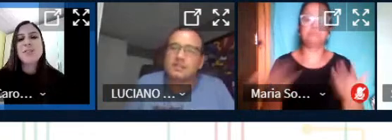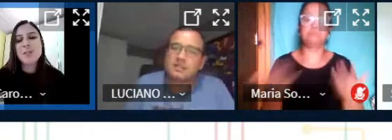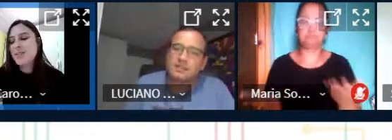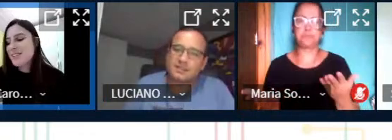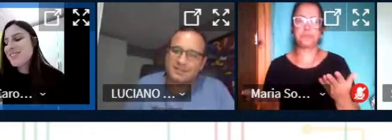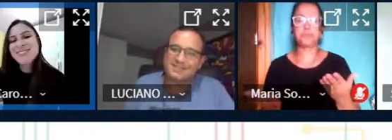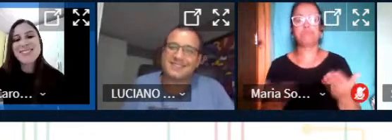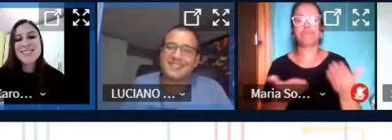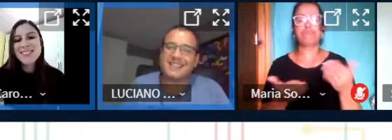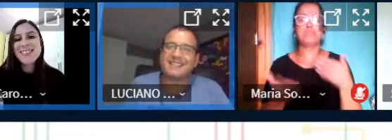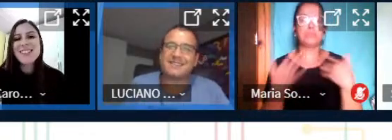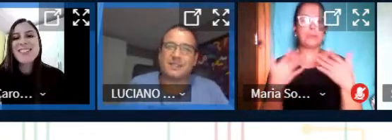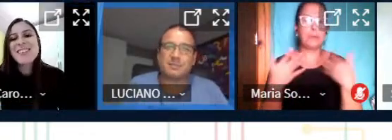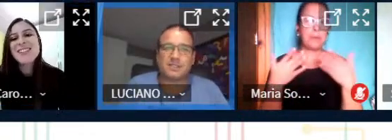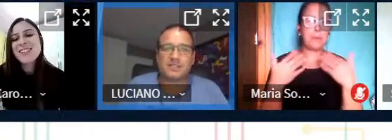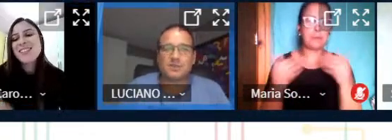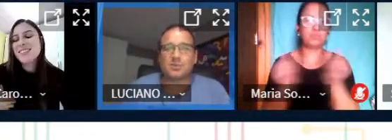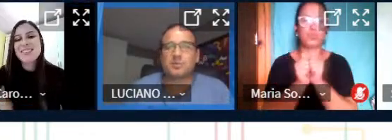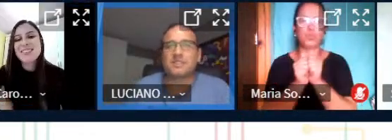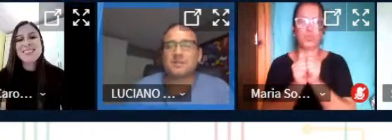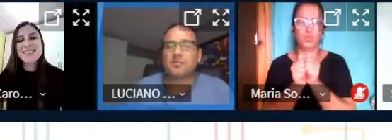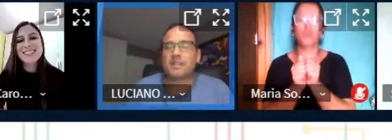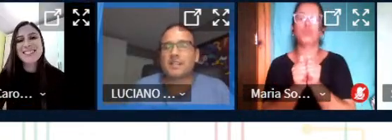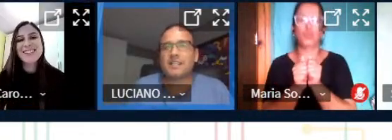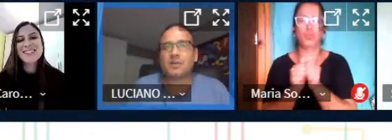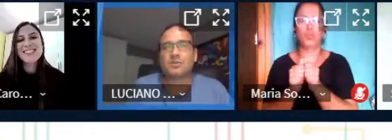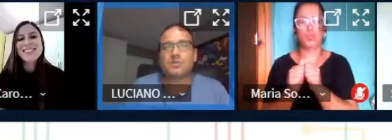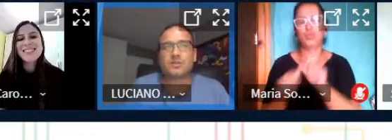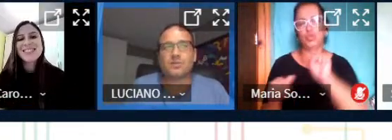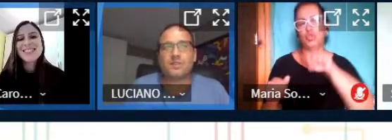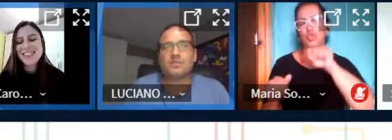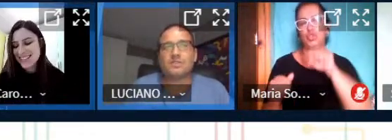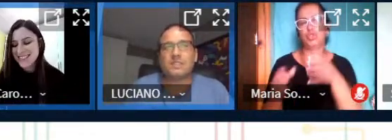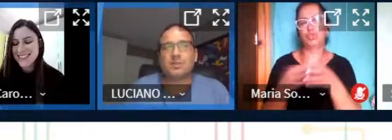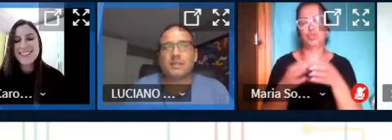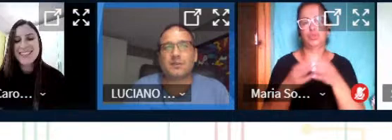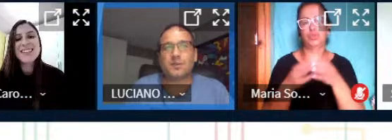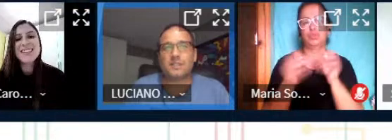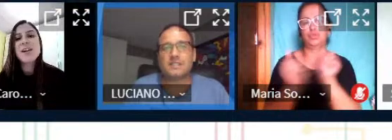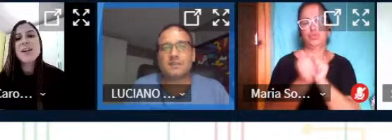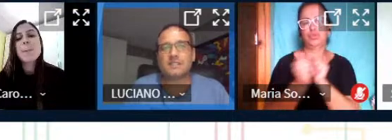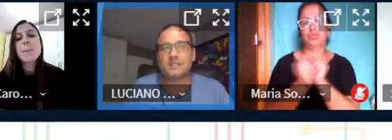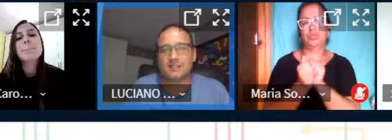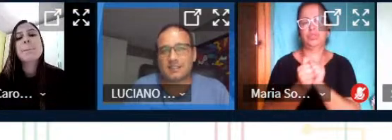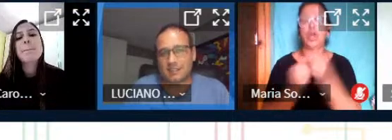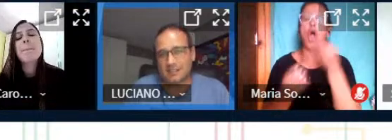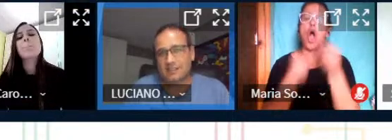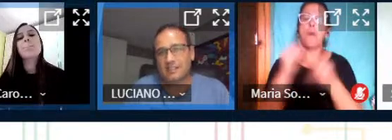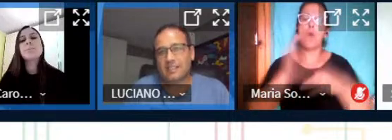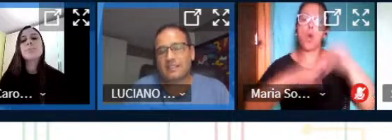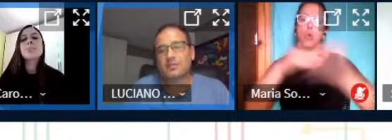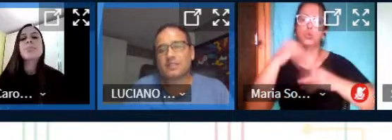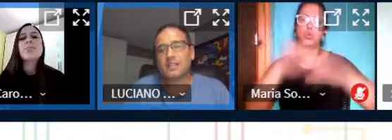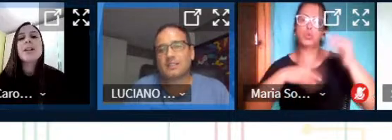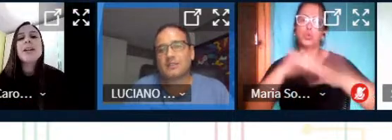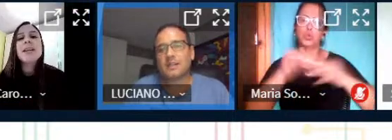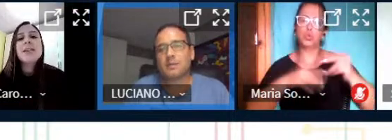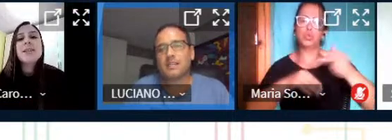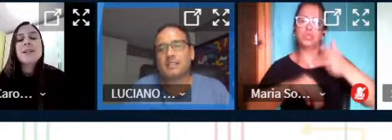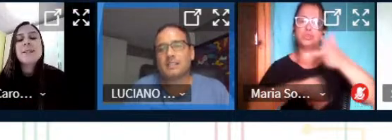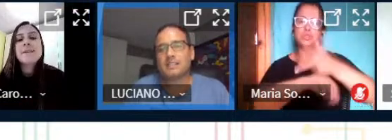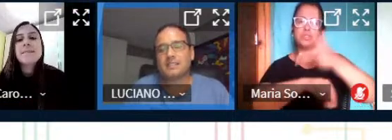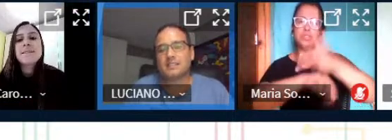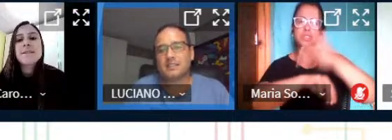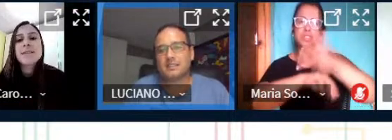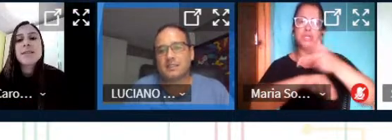e conversa junto é faz parte desse grupo então e a construção do vídeo assim como é que foi assim vocês usaram essas